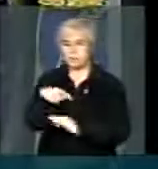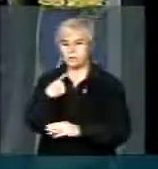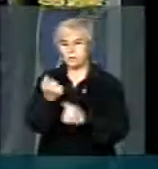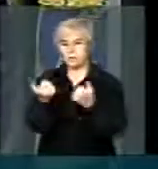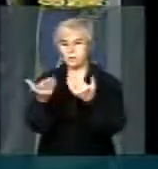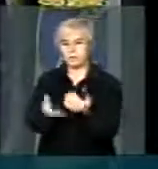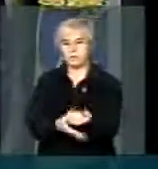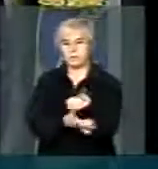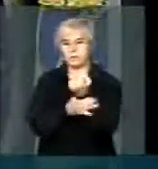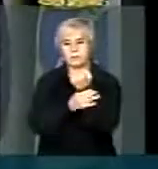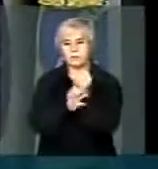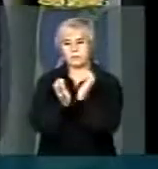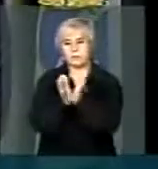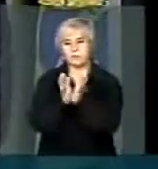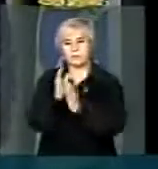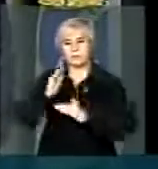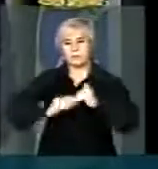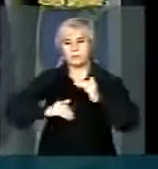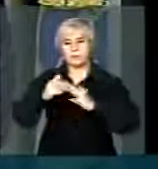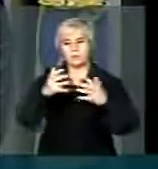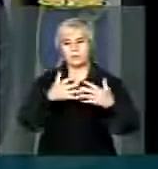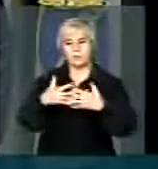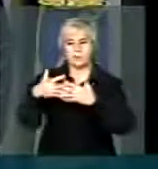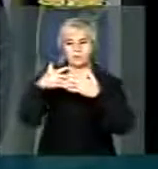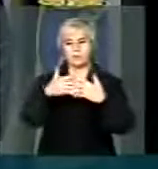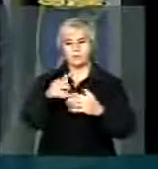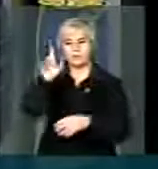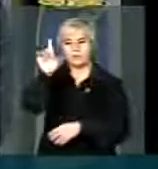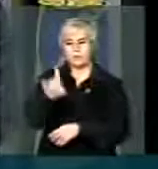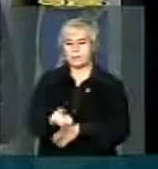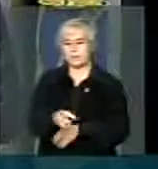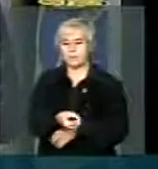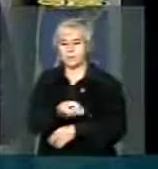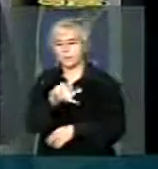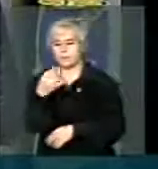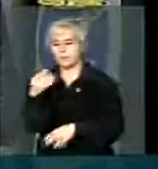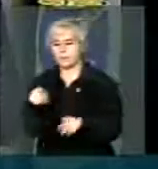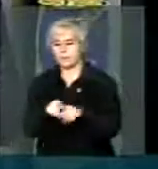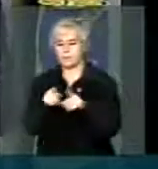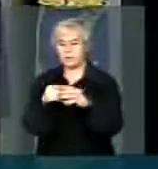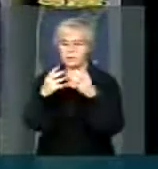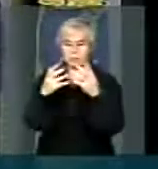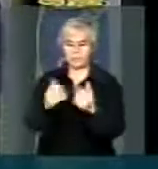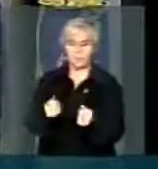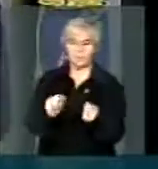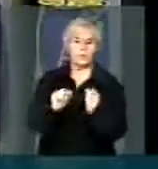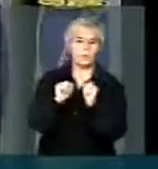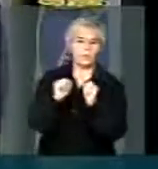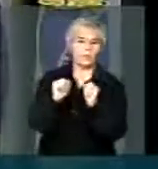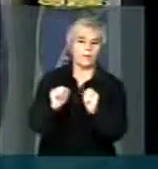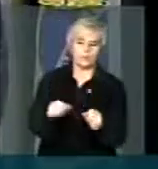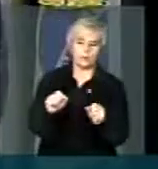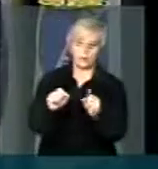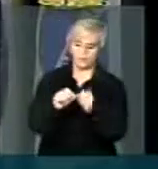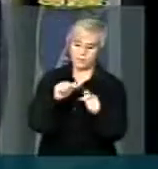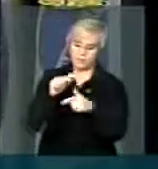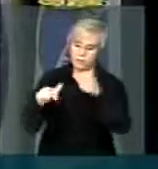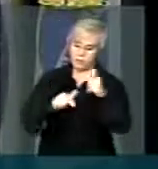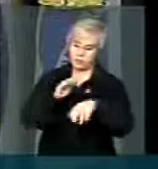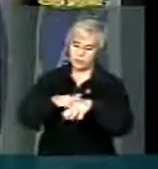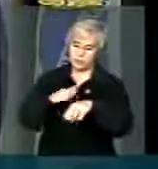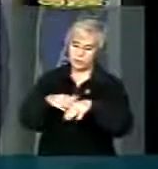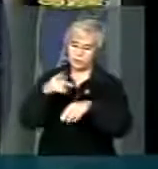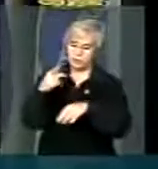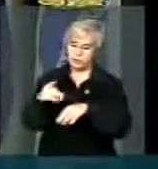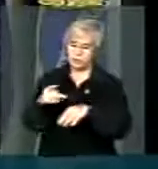essa categoria os direitos e o reconhecimento de poder exercer o seu trabalho com